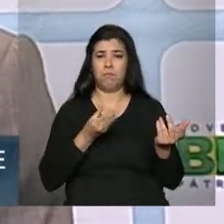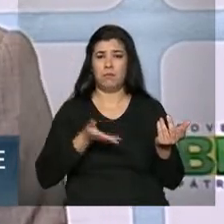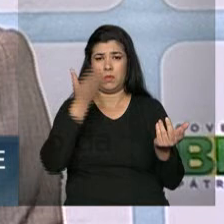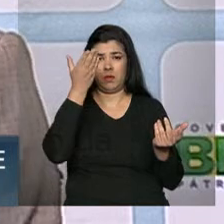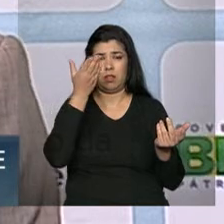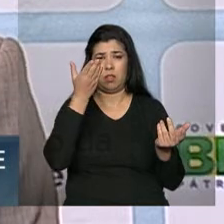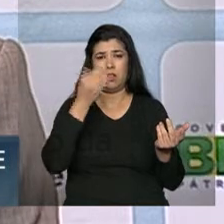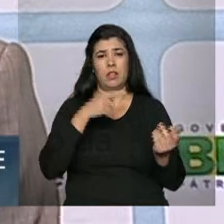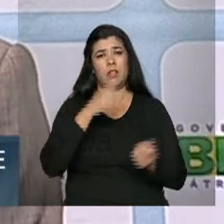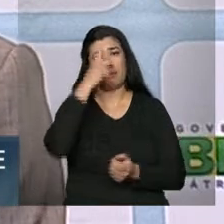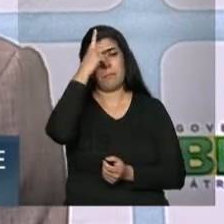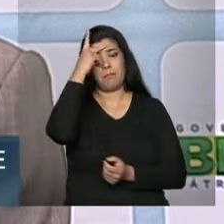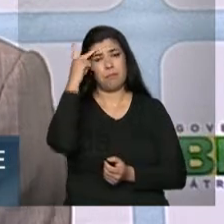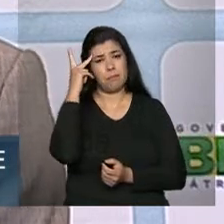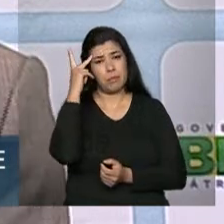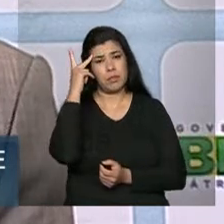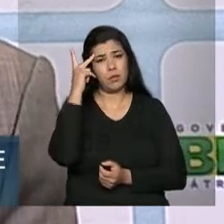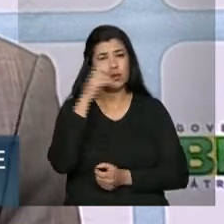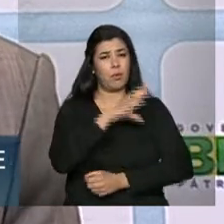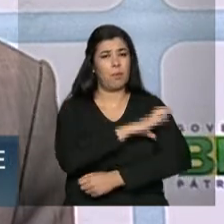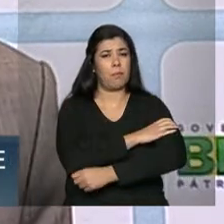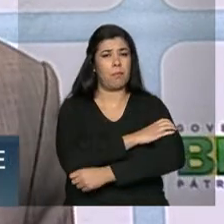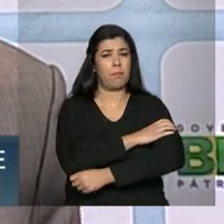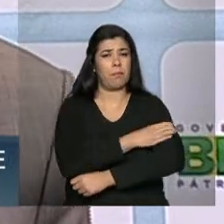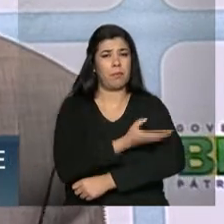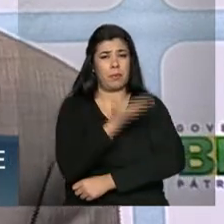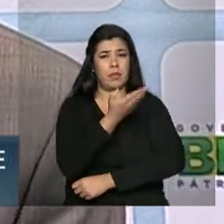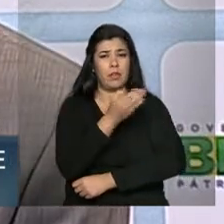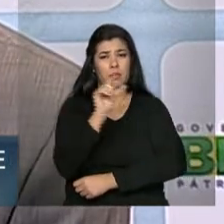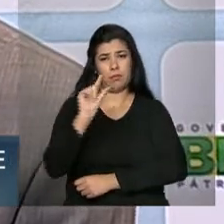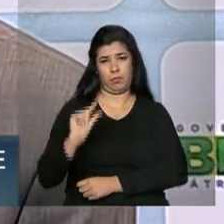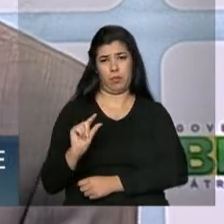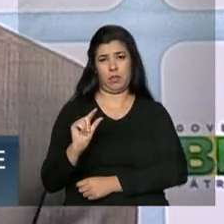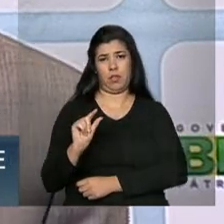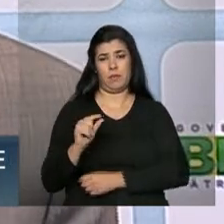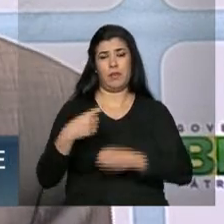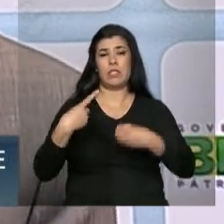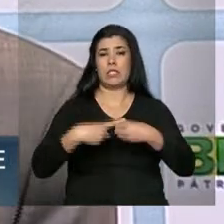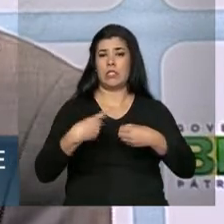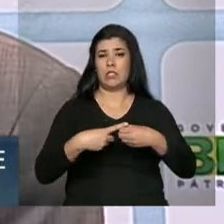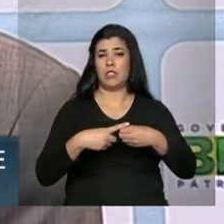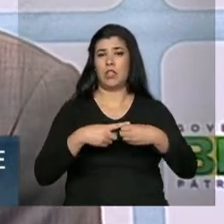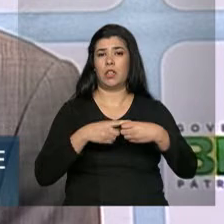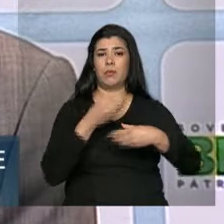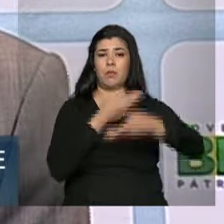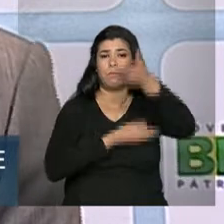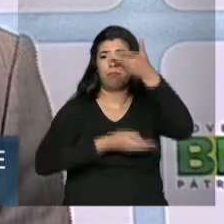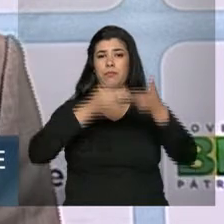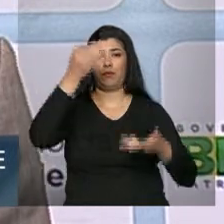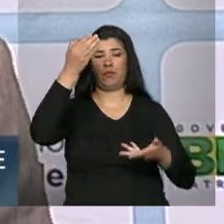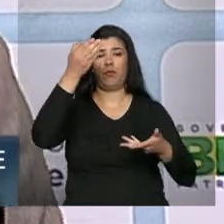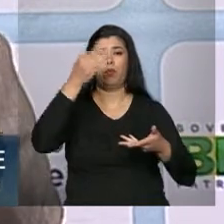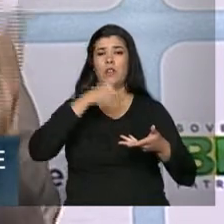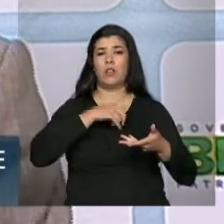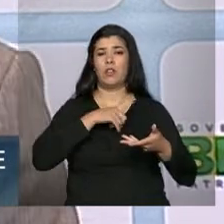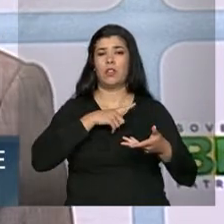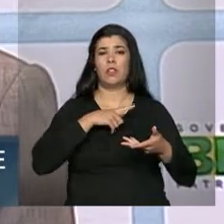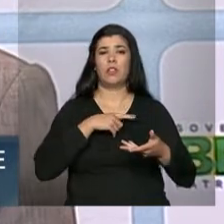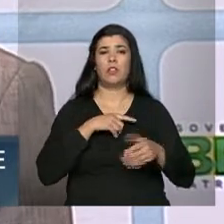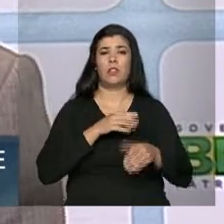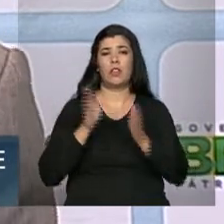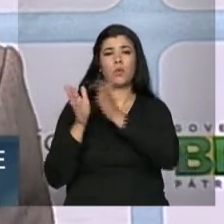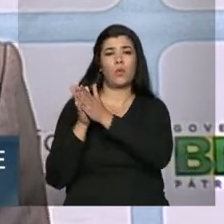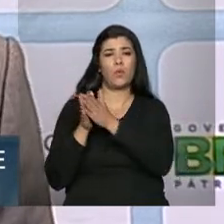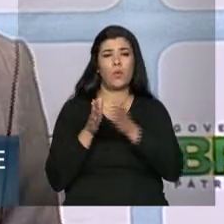uma prevalência de hipertensão menor. Entretanto, são cidades que farão a transição demográfica e que terão, num curto